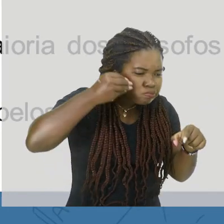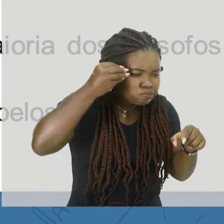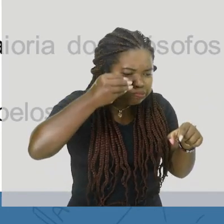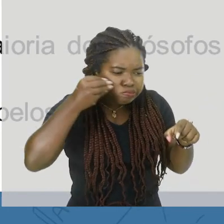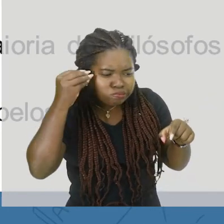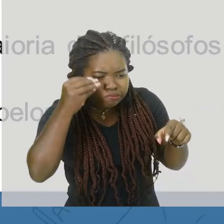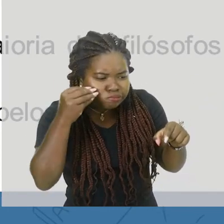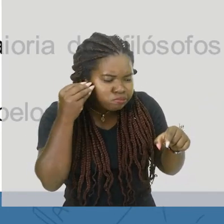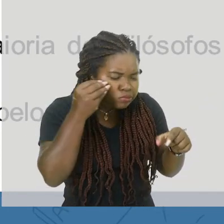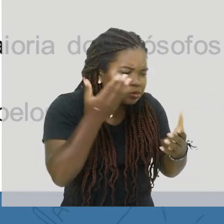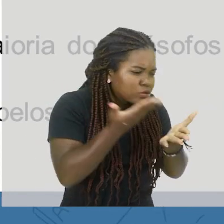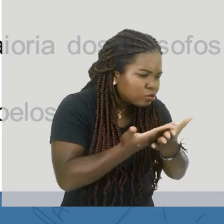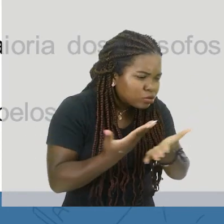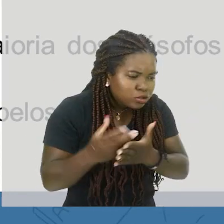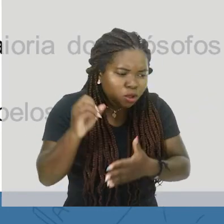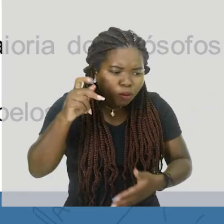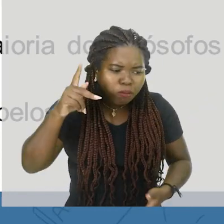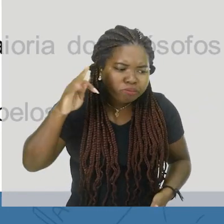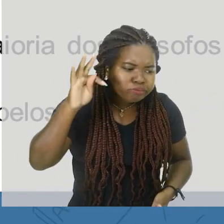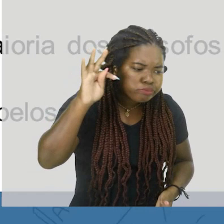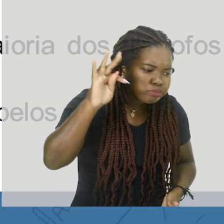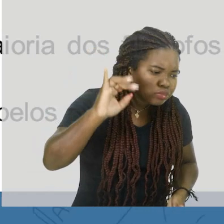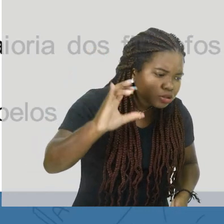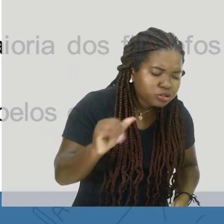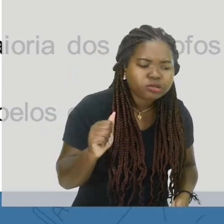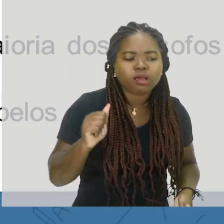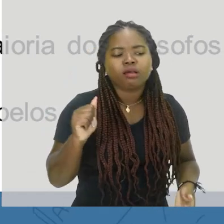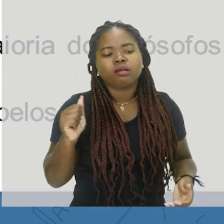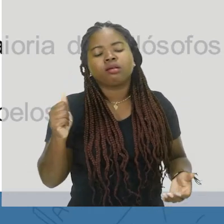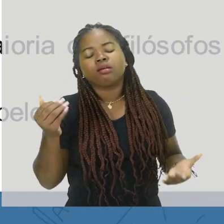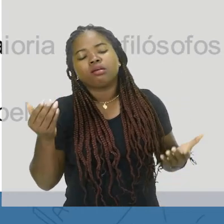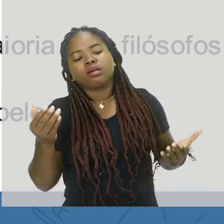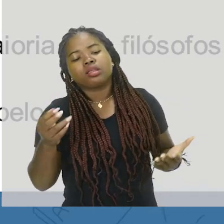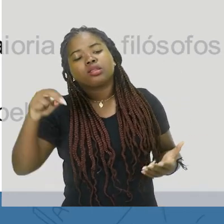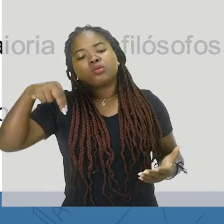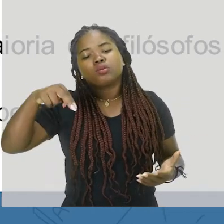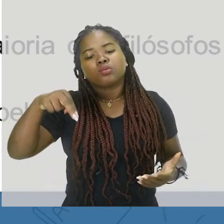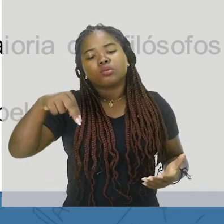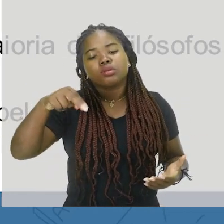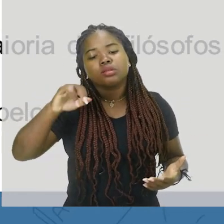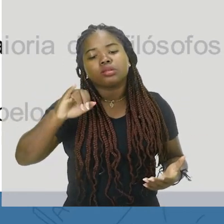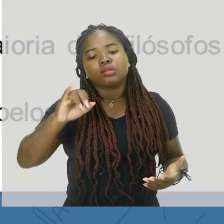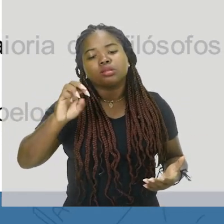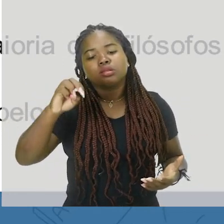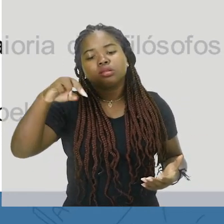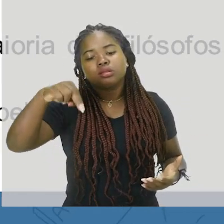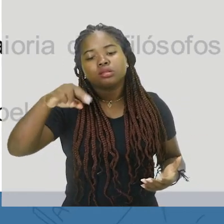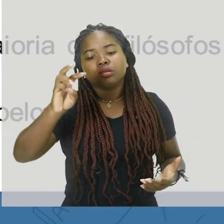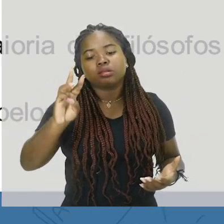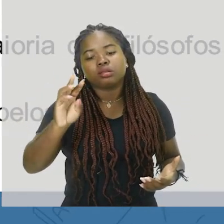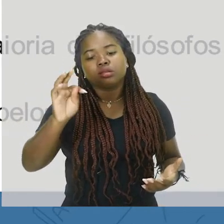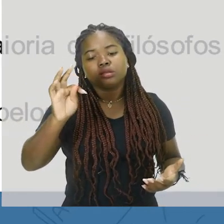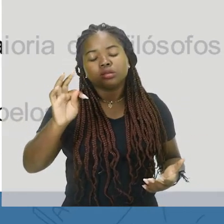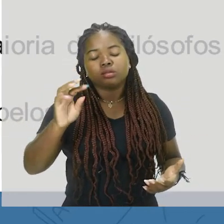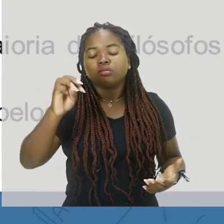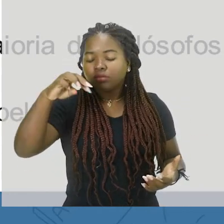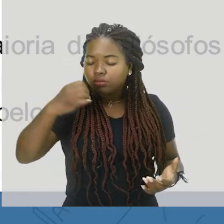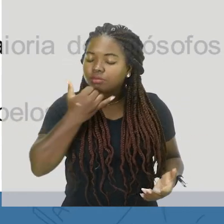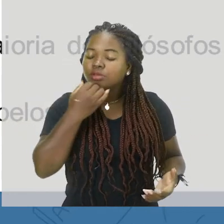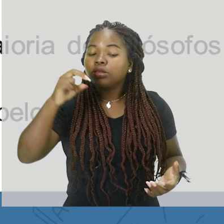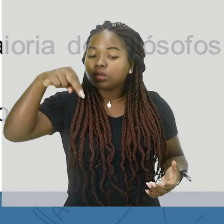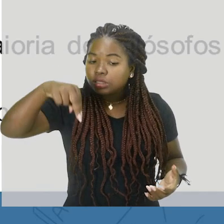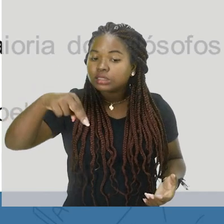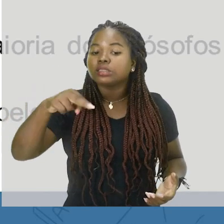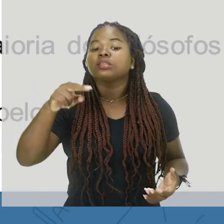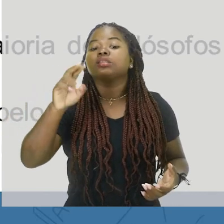esse estudo sobre a óptica geométrica, tá ok? Então, ele chega à conclusão ali de que a luz nada mais era do que o movimento de